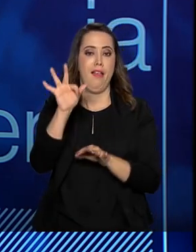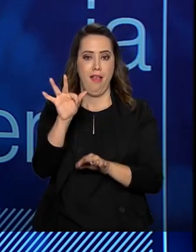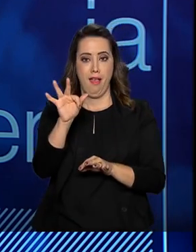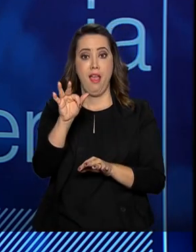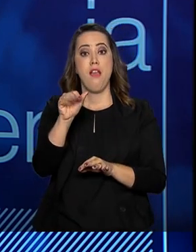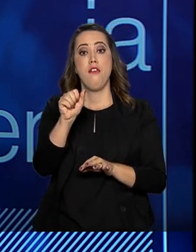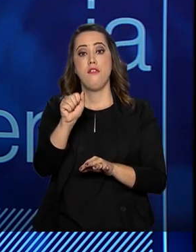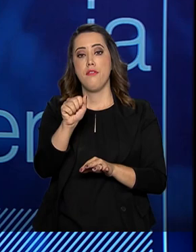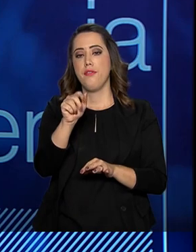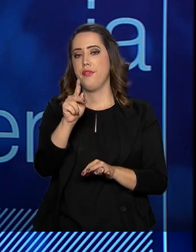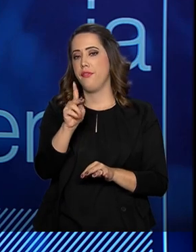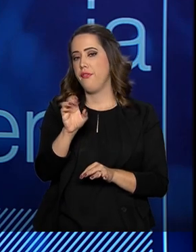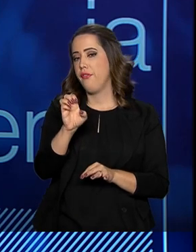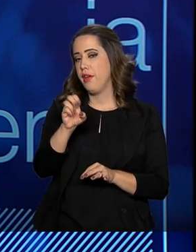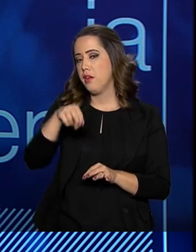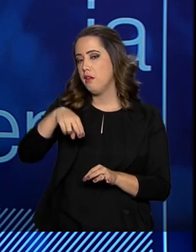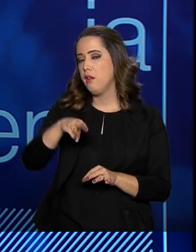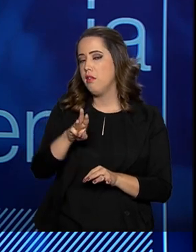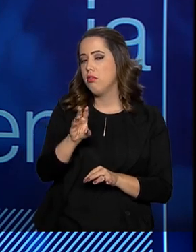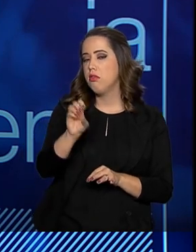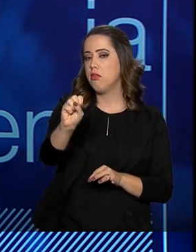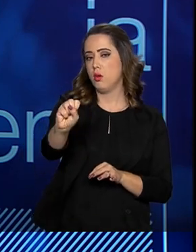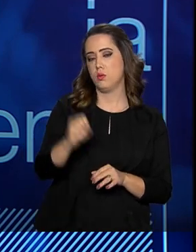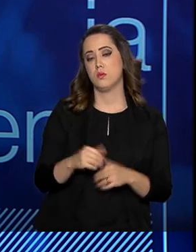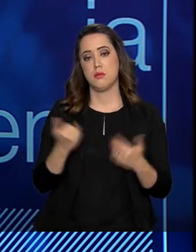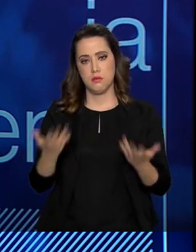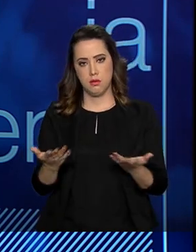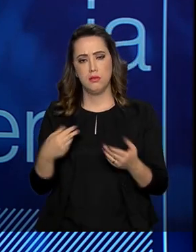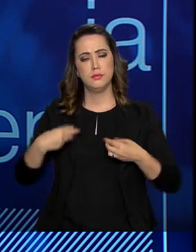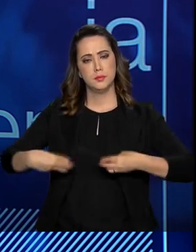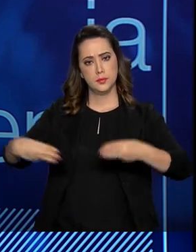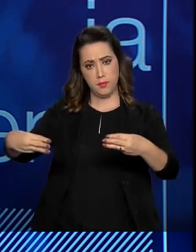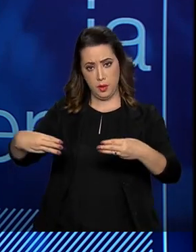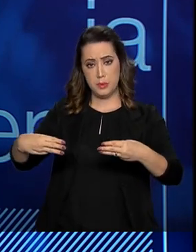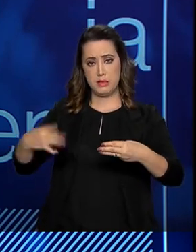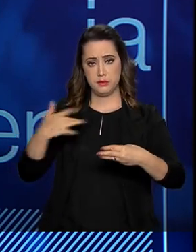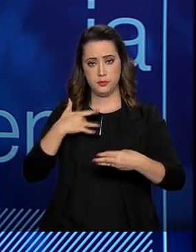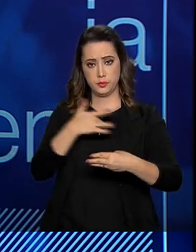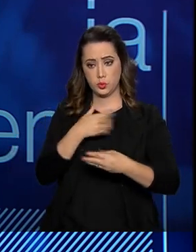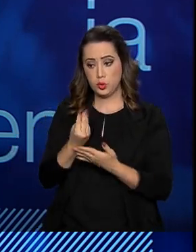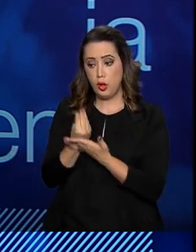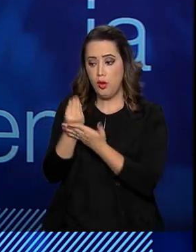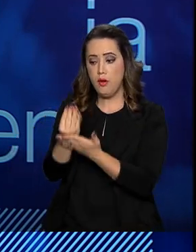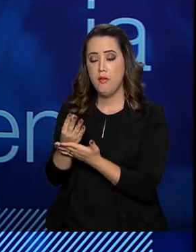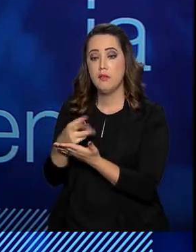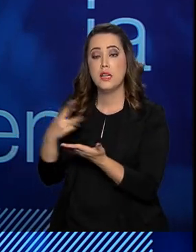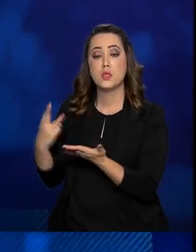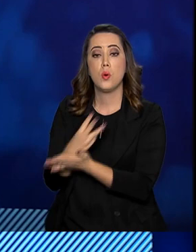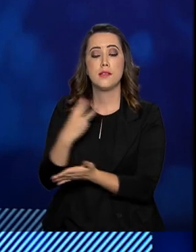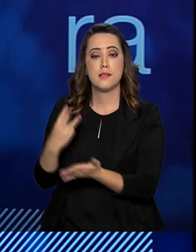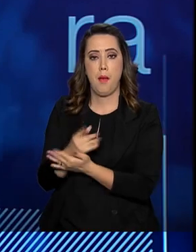e para isso o Ministério da Saúde disponibiliza um número de WhatsApp, é o número